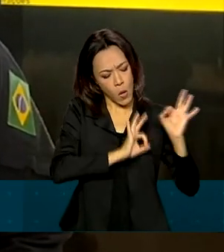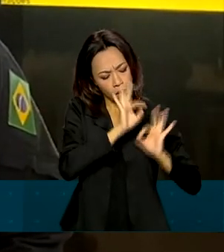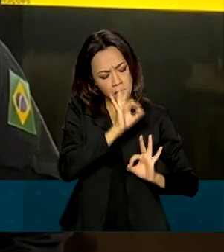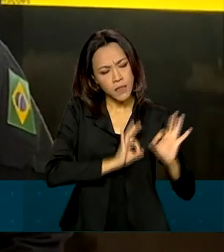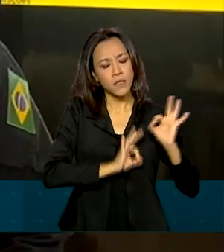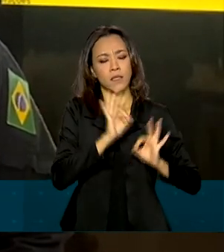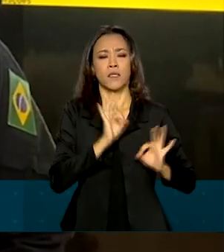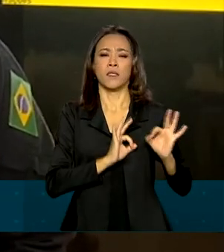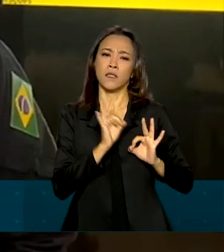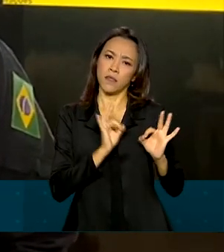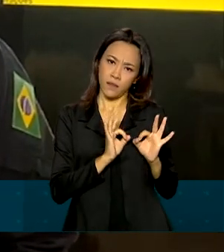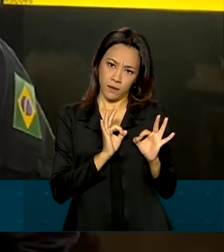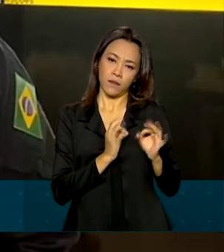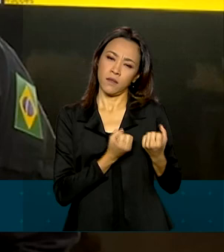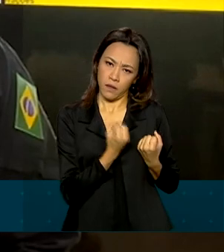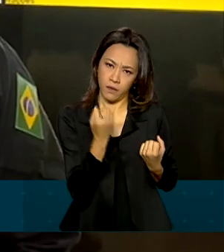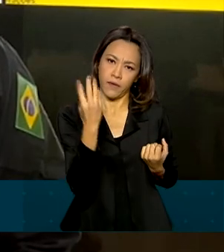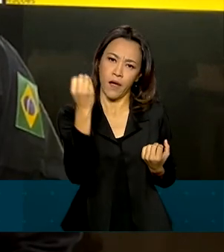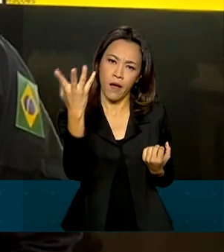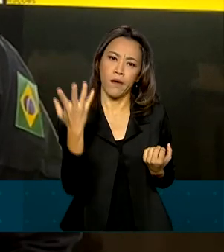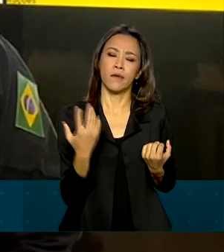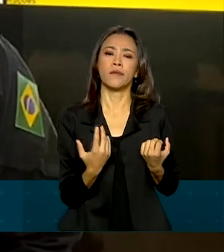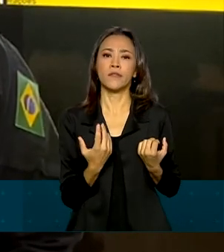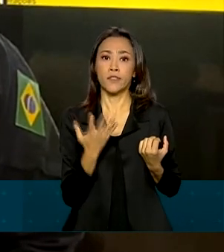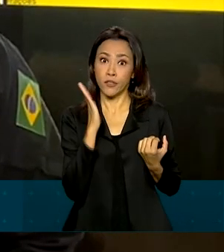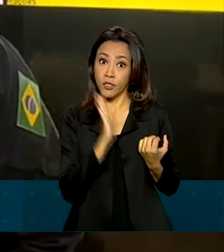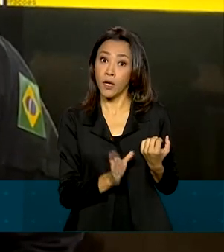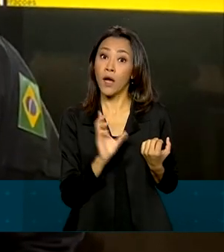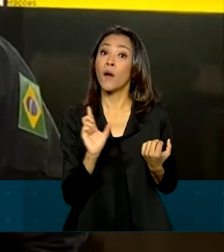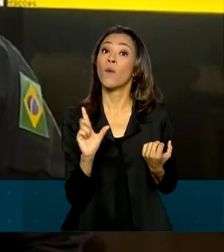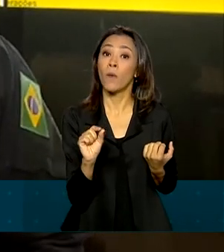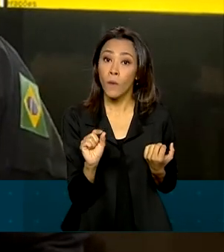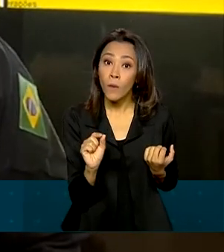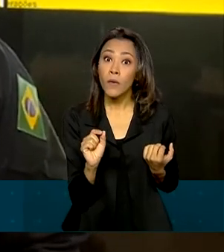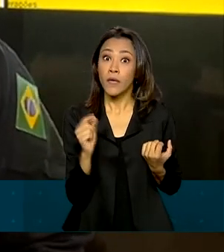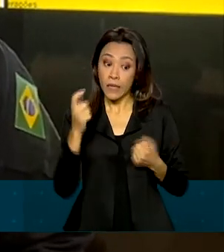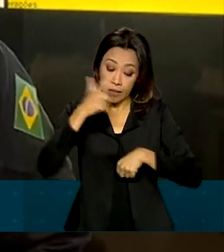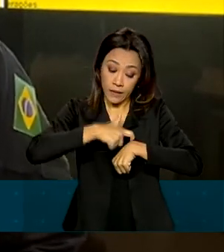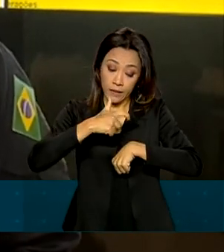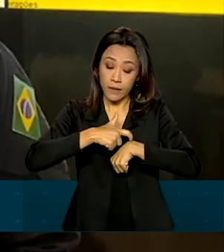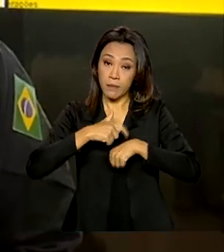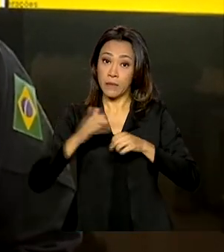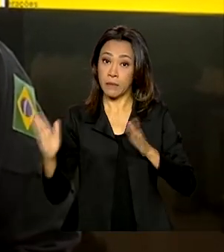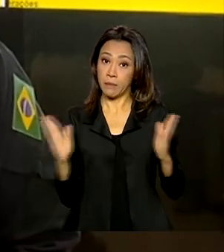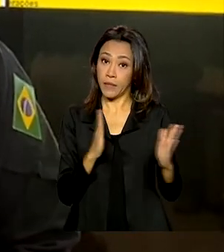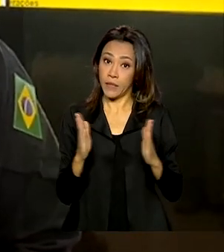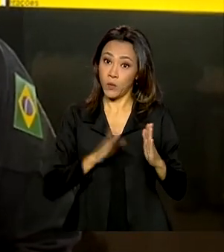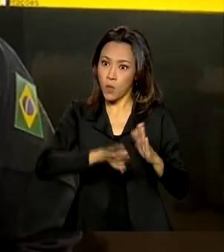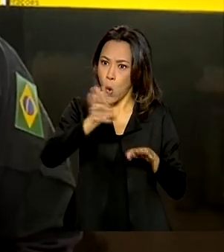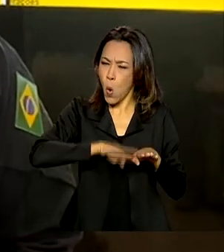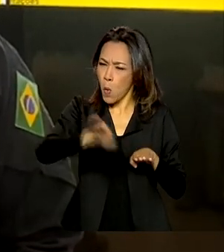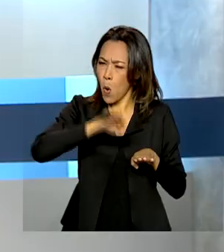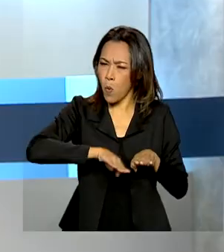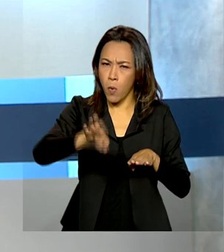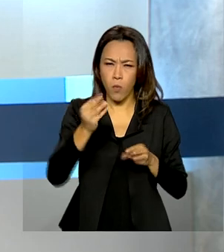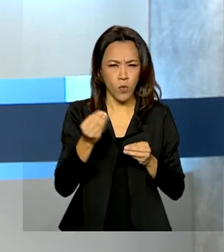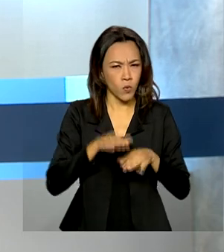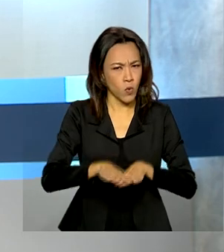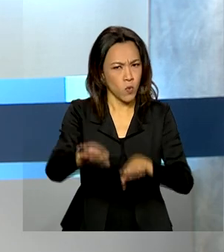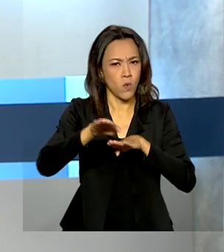Faça um planejamento adequado dos seus deslocamentos, já contando que o fluxo nesse período já vai estar bastante intenso.